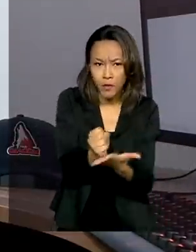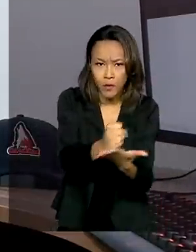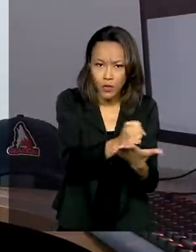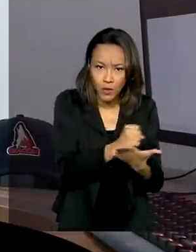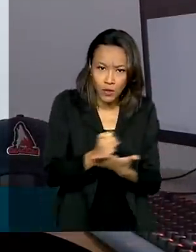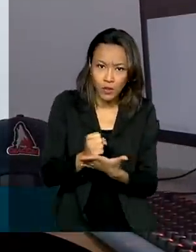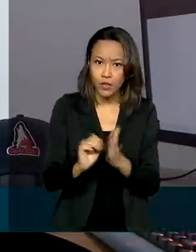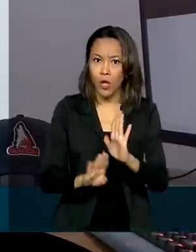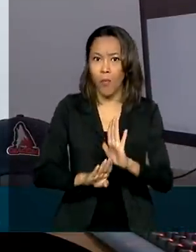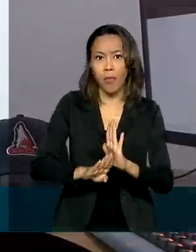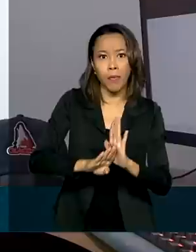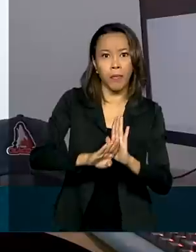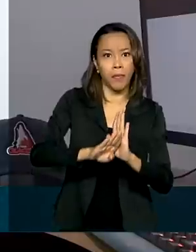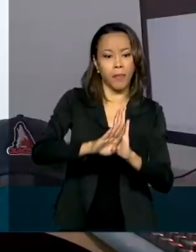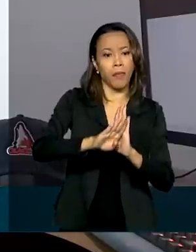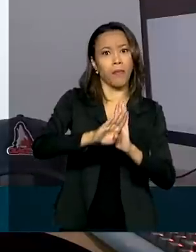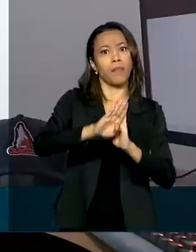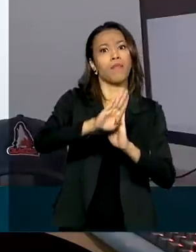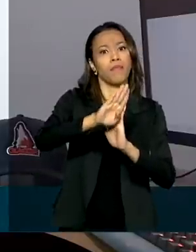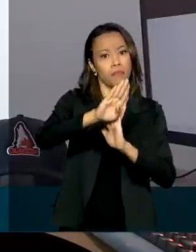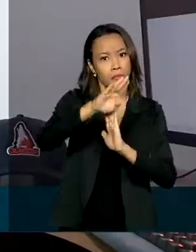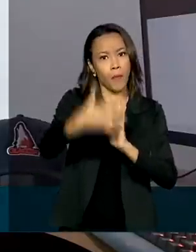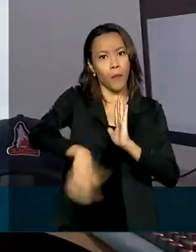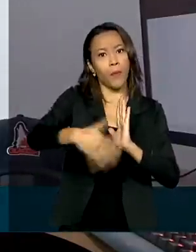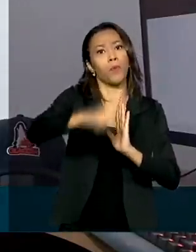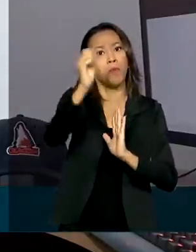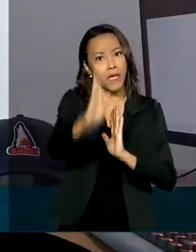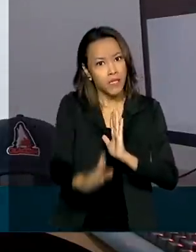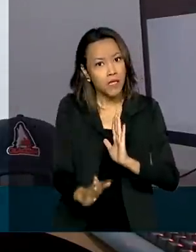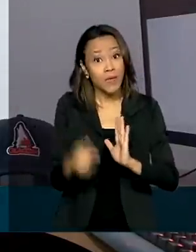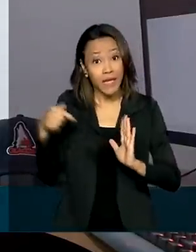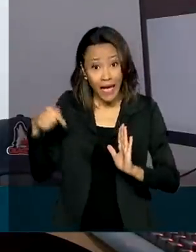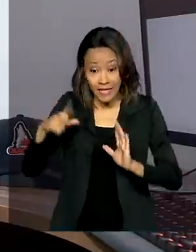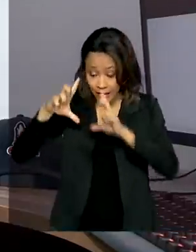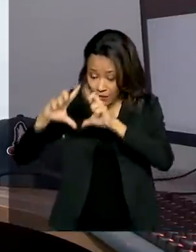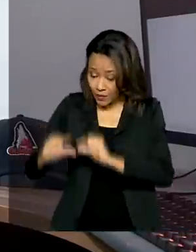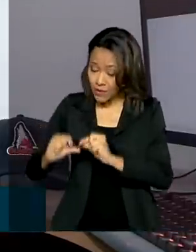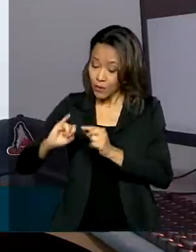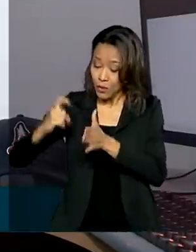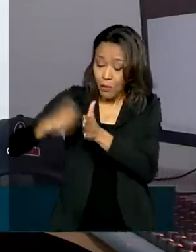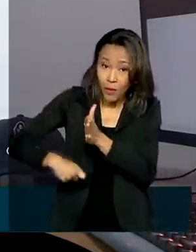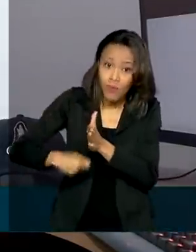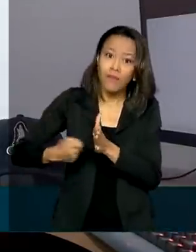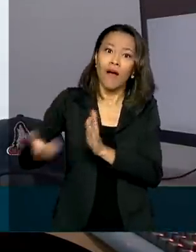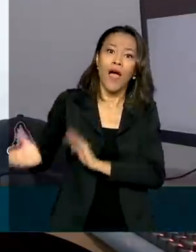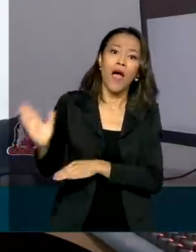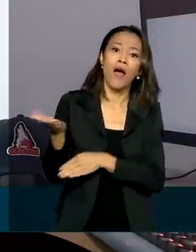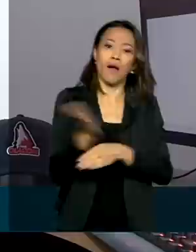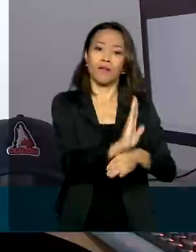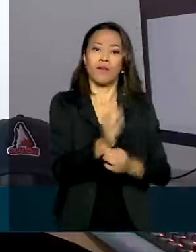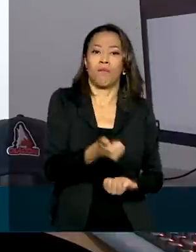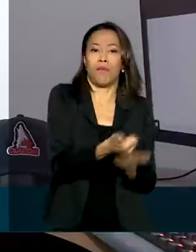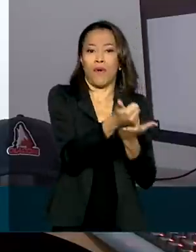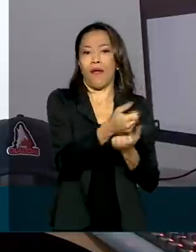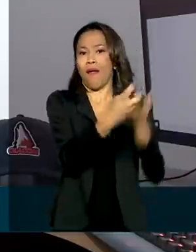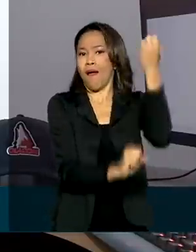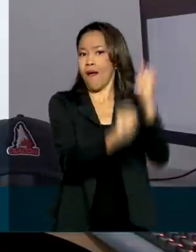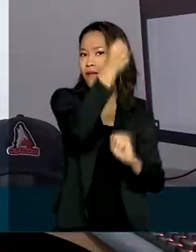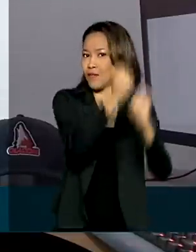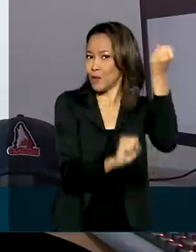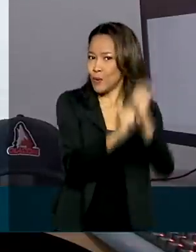exponencialmente no Brasil. Então a redução vai ajudar no consumo, as empresas a trazerem os equipamentos,